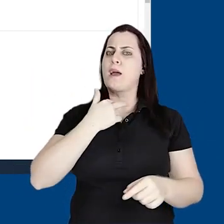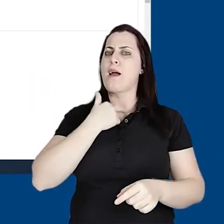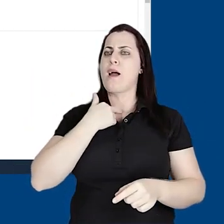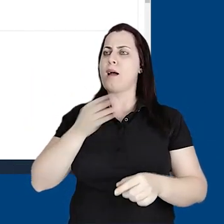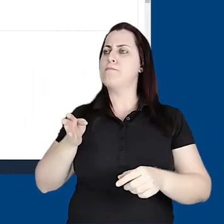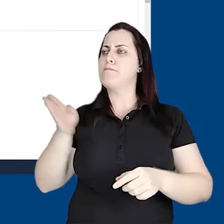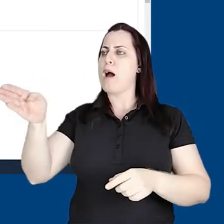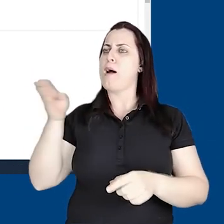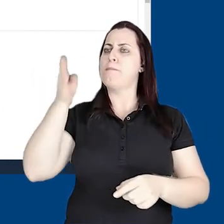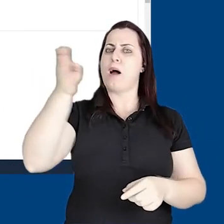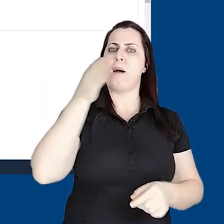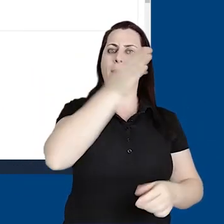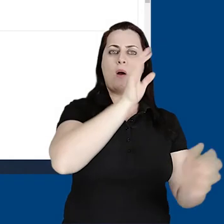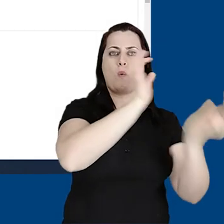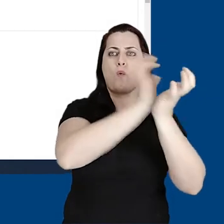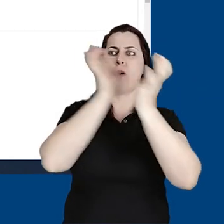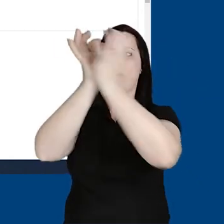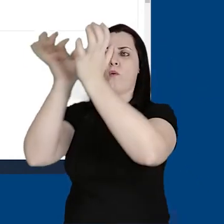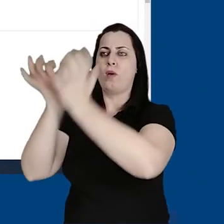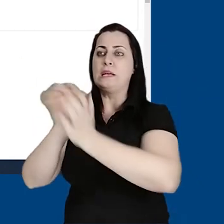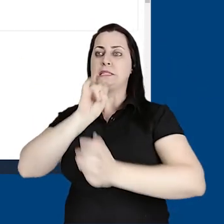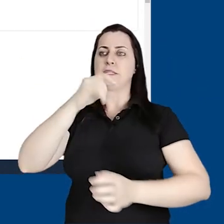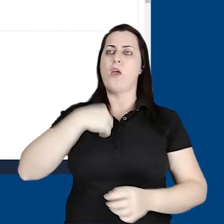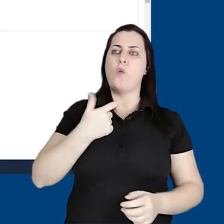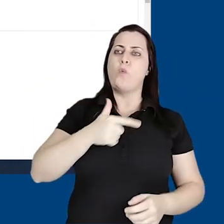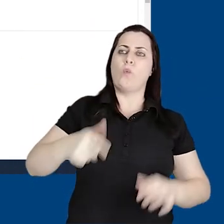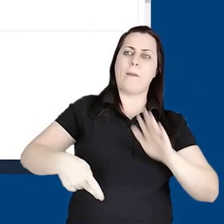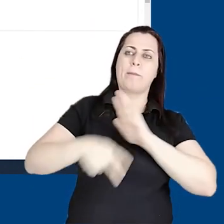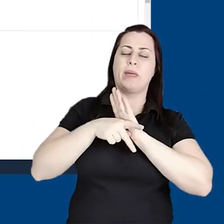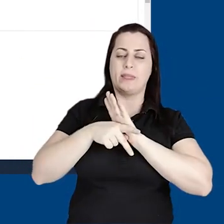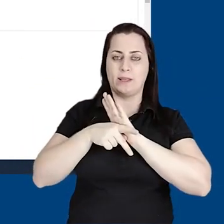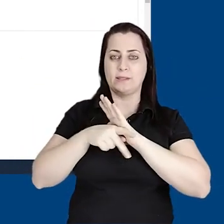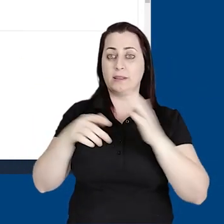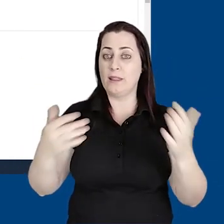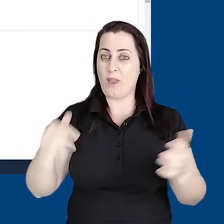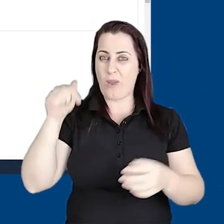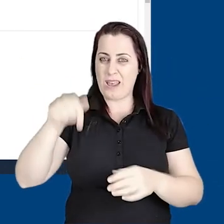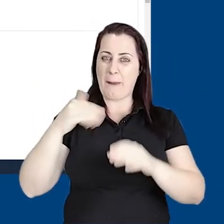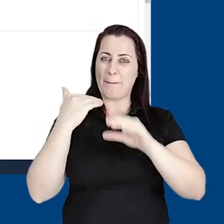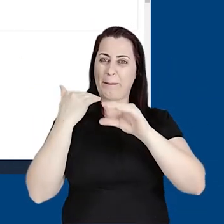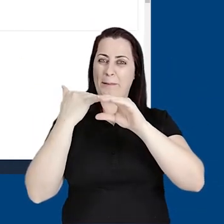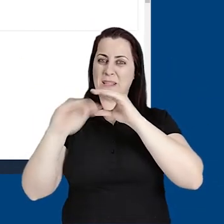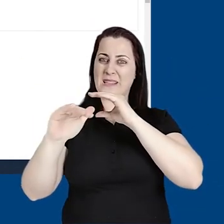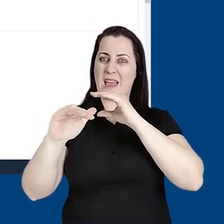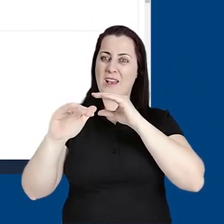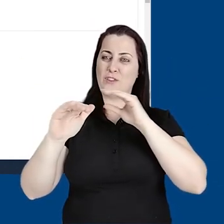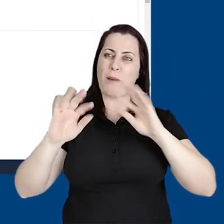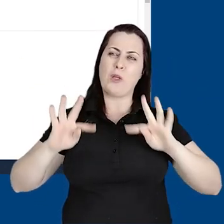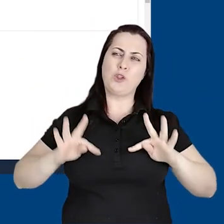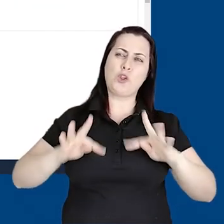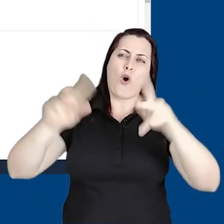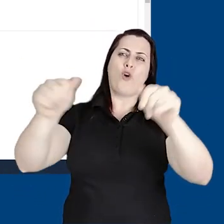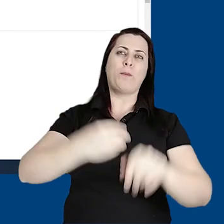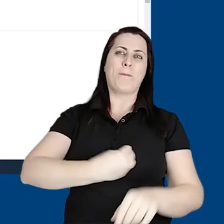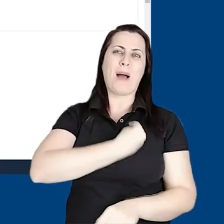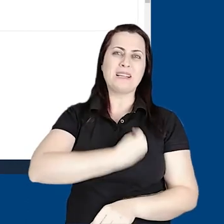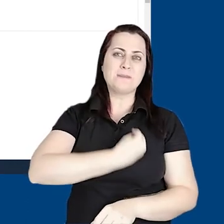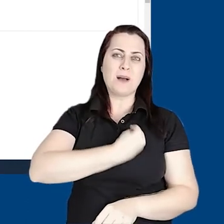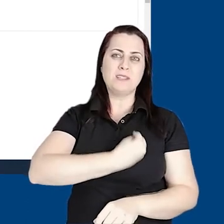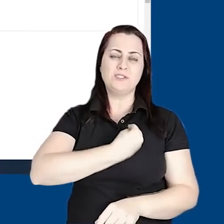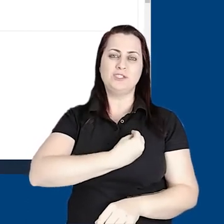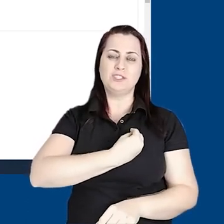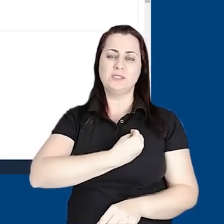nem podem acessar outros grupos, aos quais eles não pertencem. Então, esta mensagem